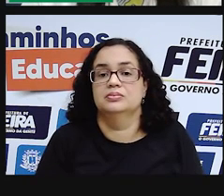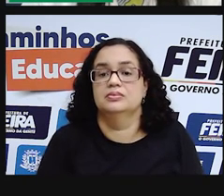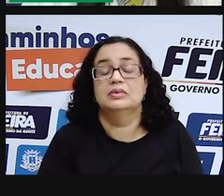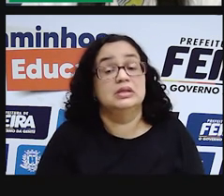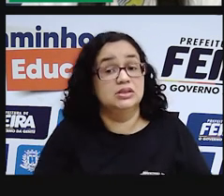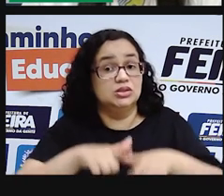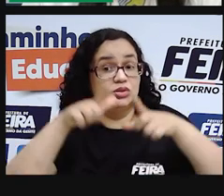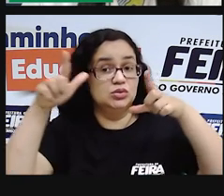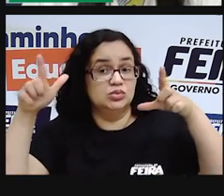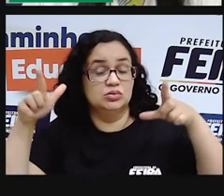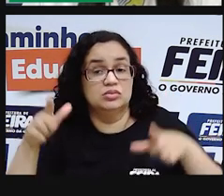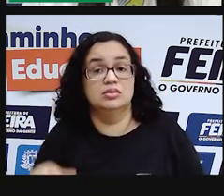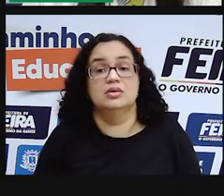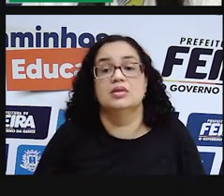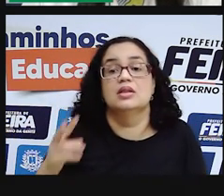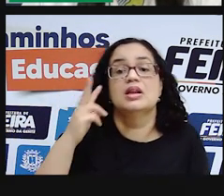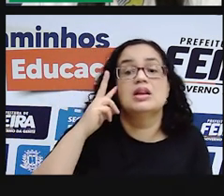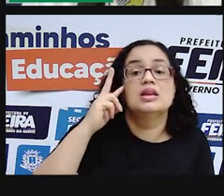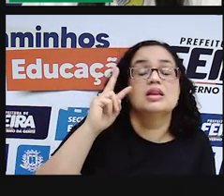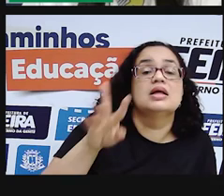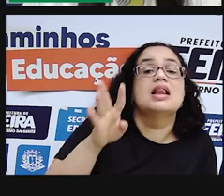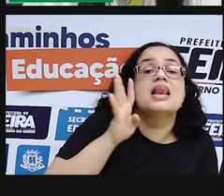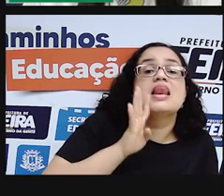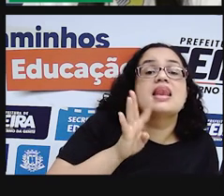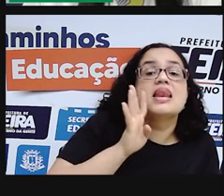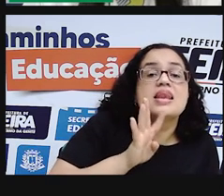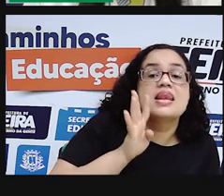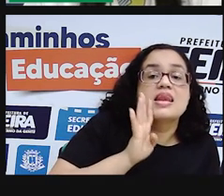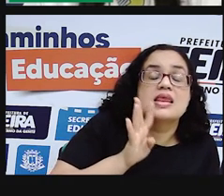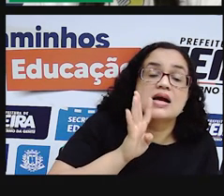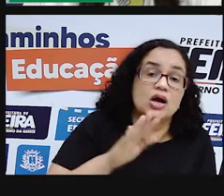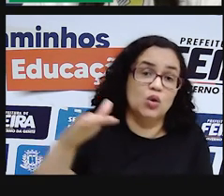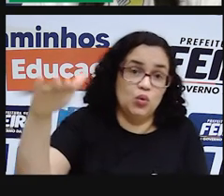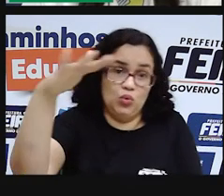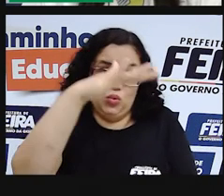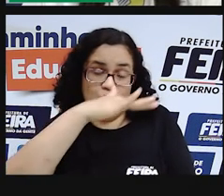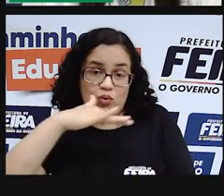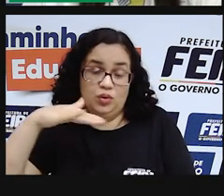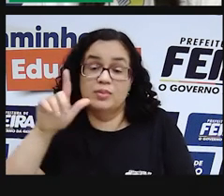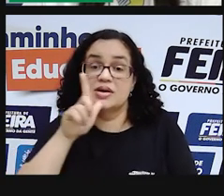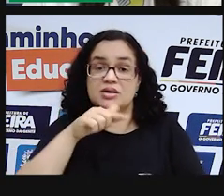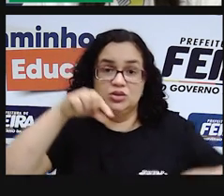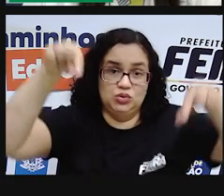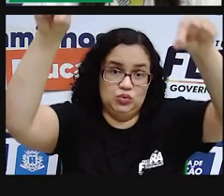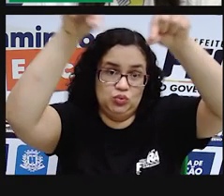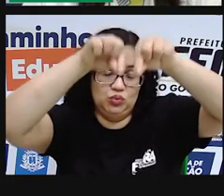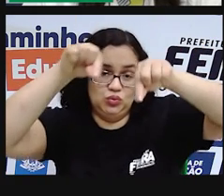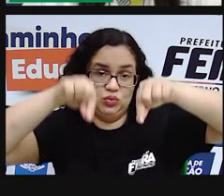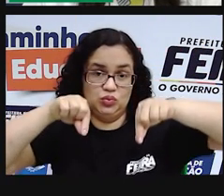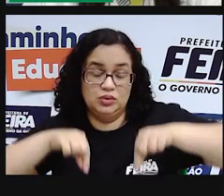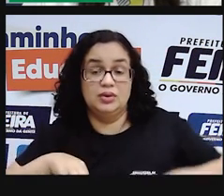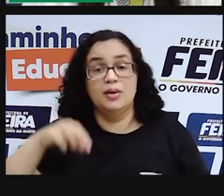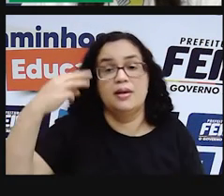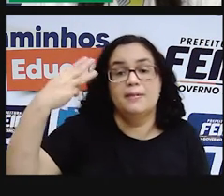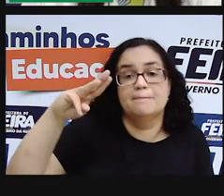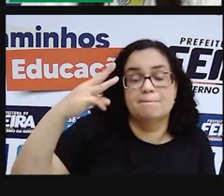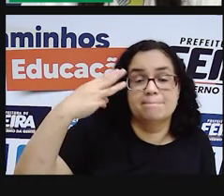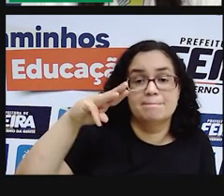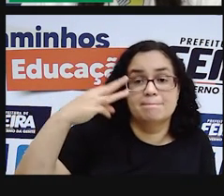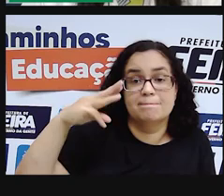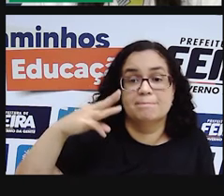Só ampliando um pouquinho aqui, porque eu acho bastante interessante a formação dessas lagoas aqui nos Lençóis Maranhenses.